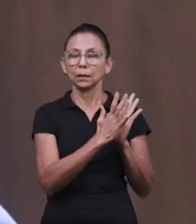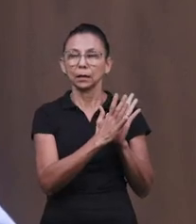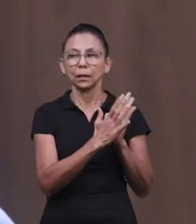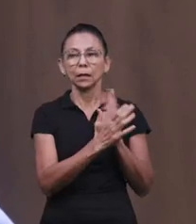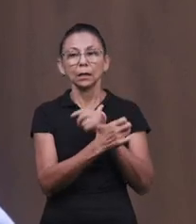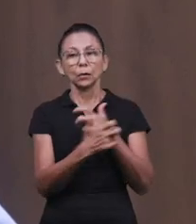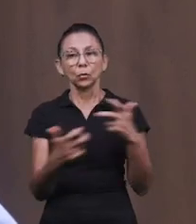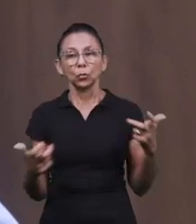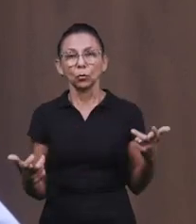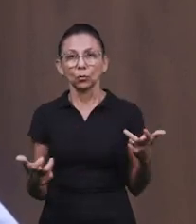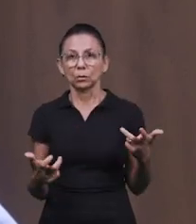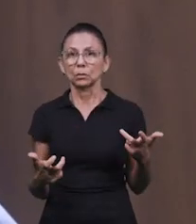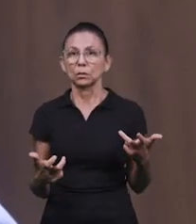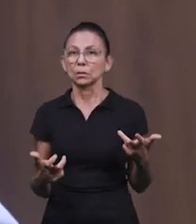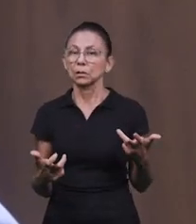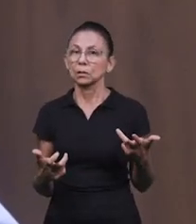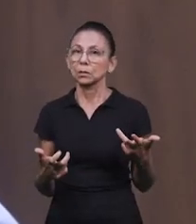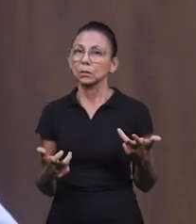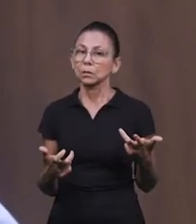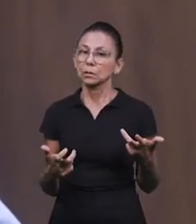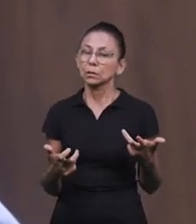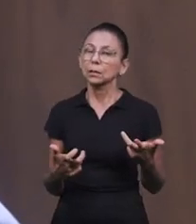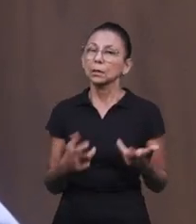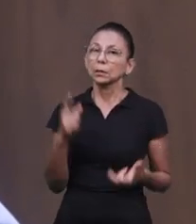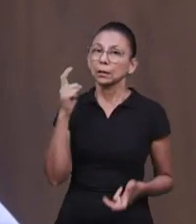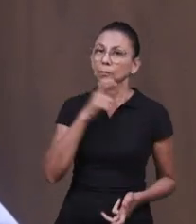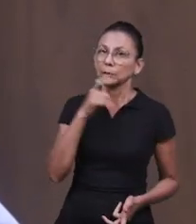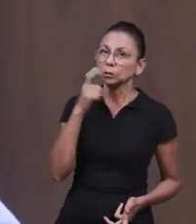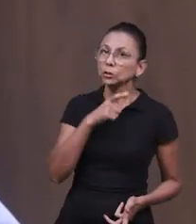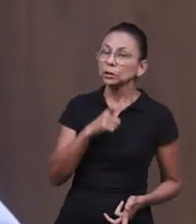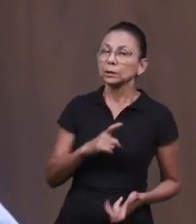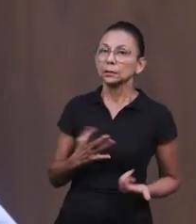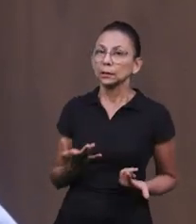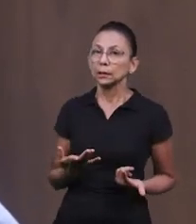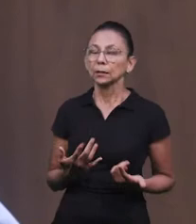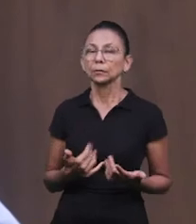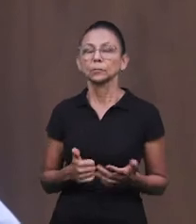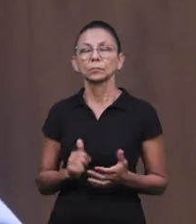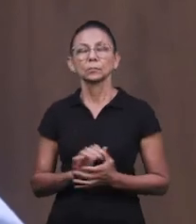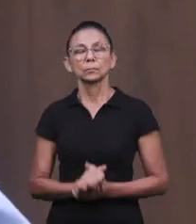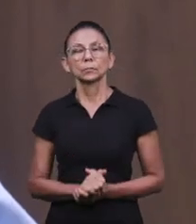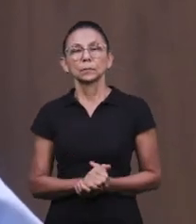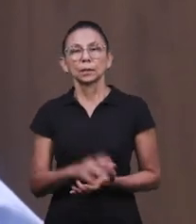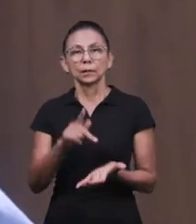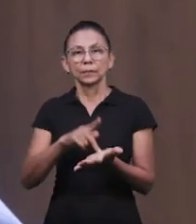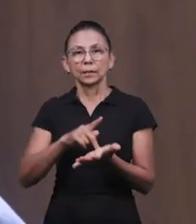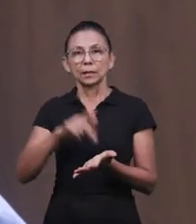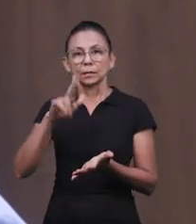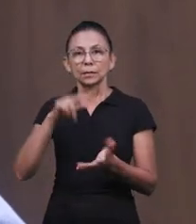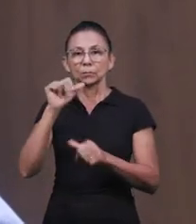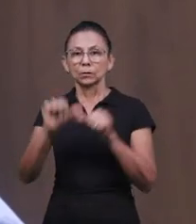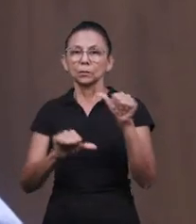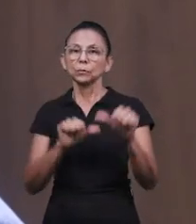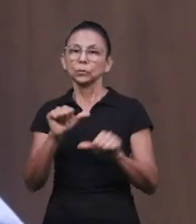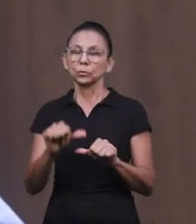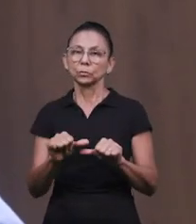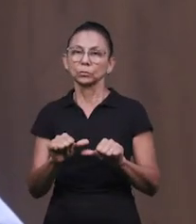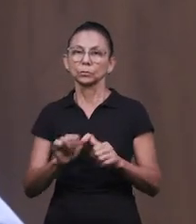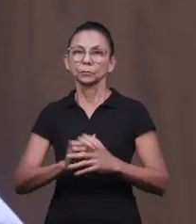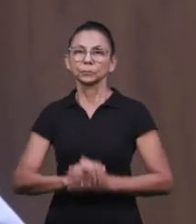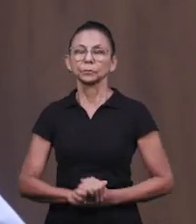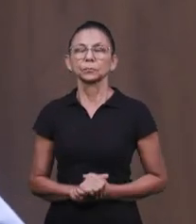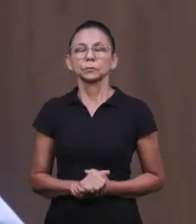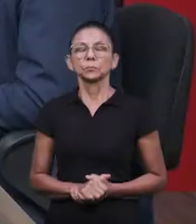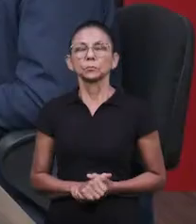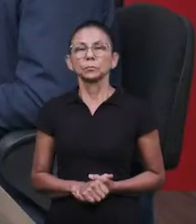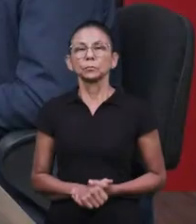muitas coisas que nós sabemos que não são assim, porque a verdade é imutável. Mas a origem da festa é